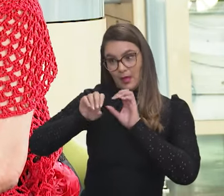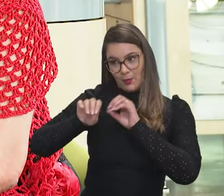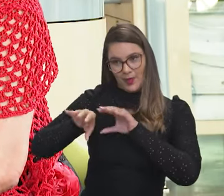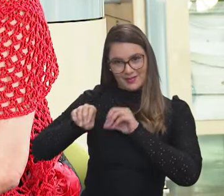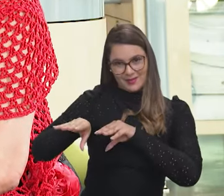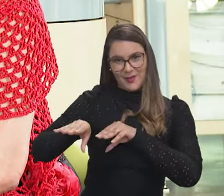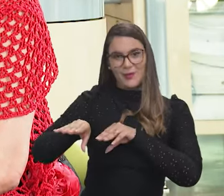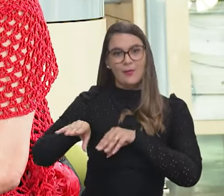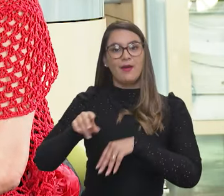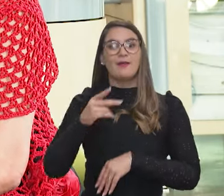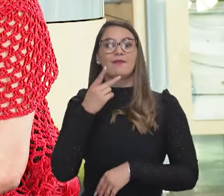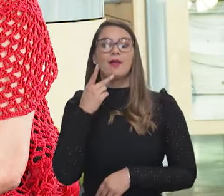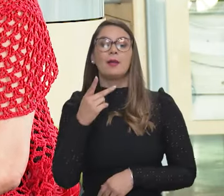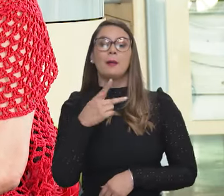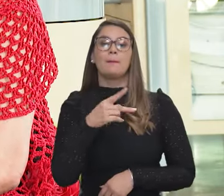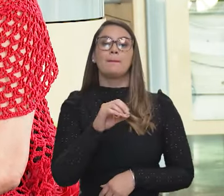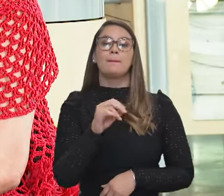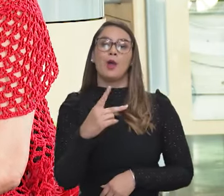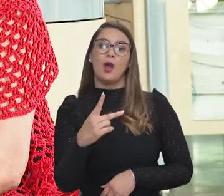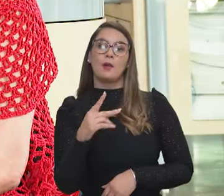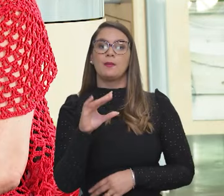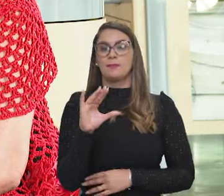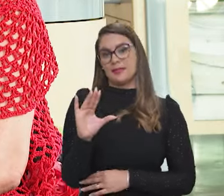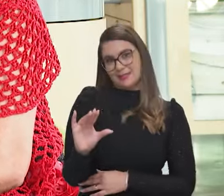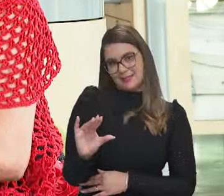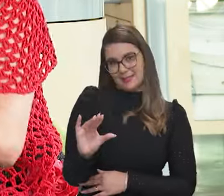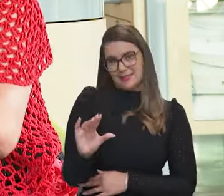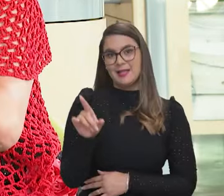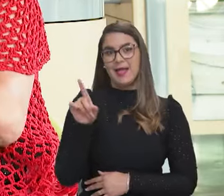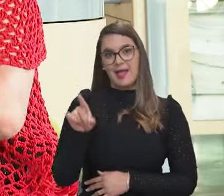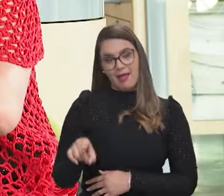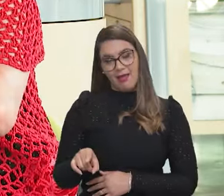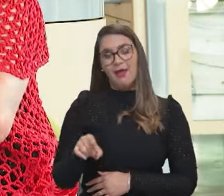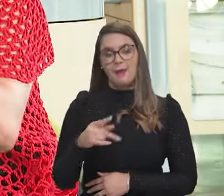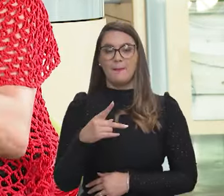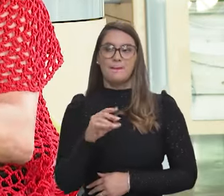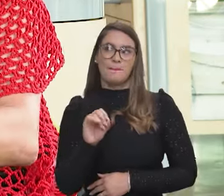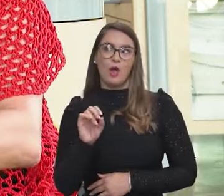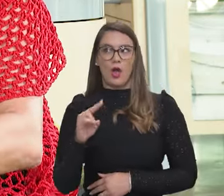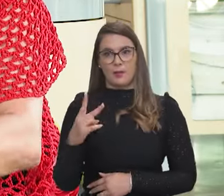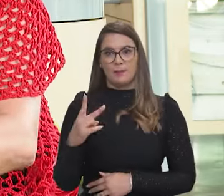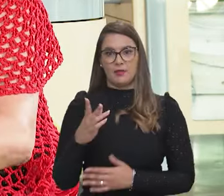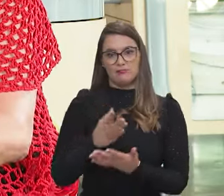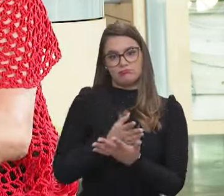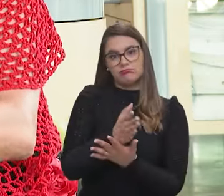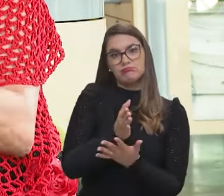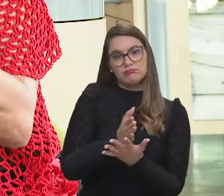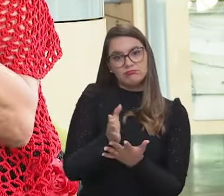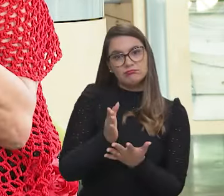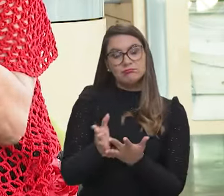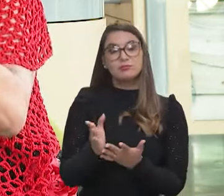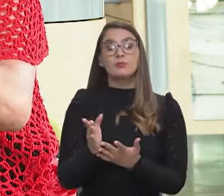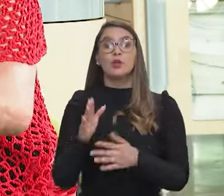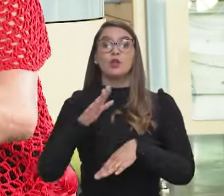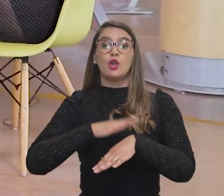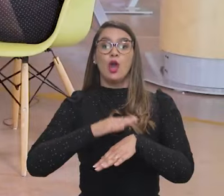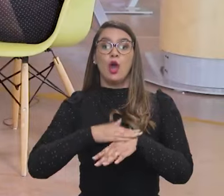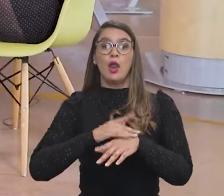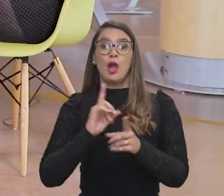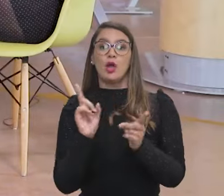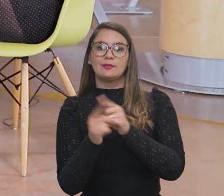da educação, onde a gente está chamando do Pop Ciência, que é uma das vertentes do Pop Ciência, onde nós vamos ter no